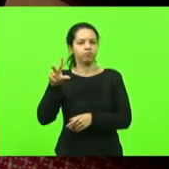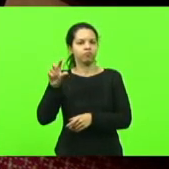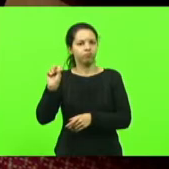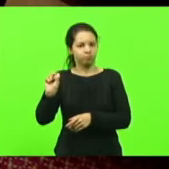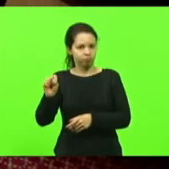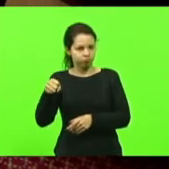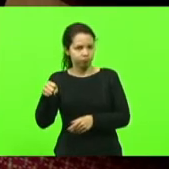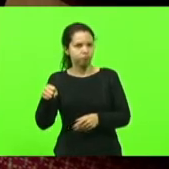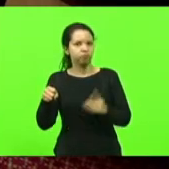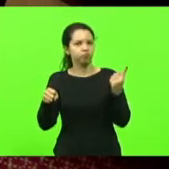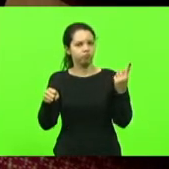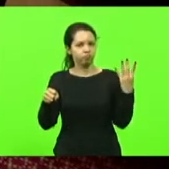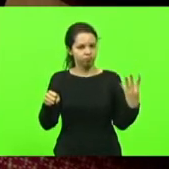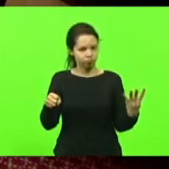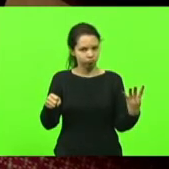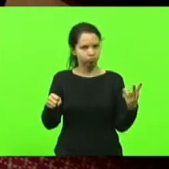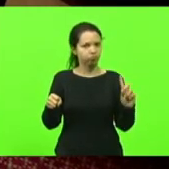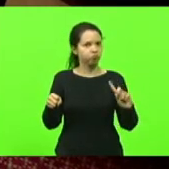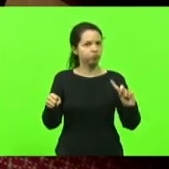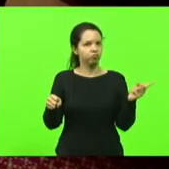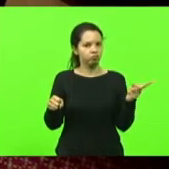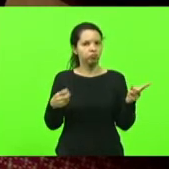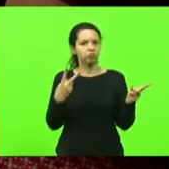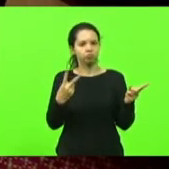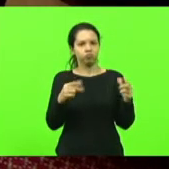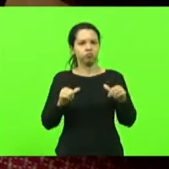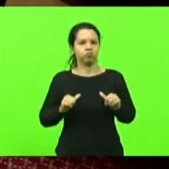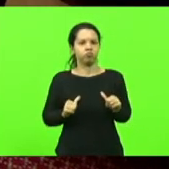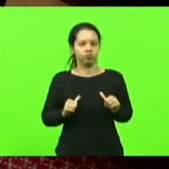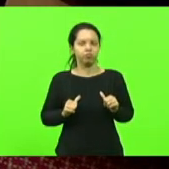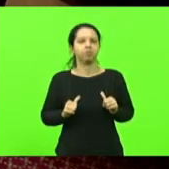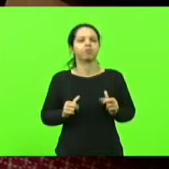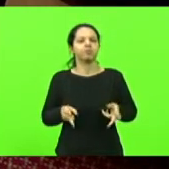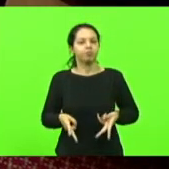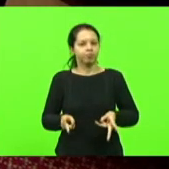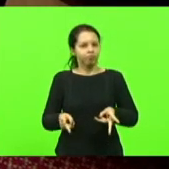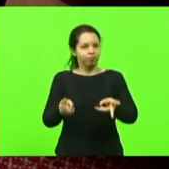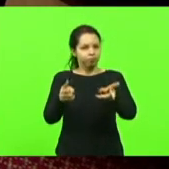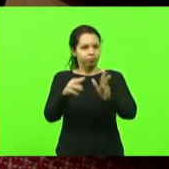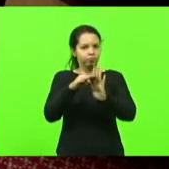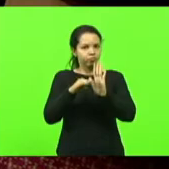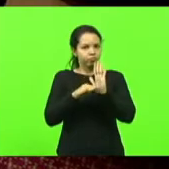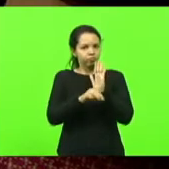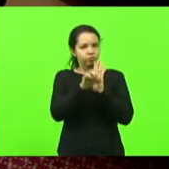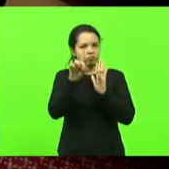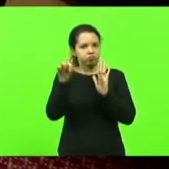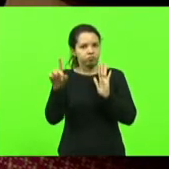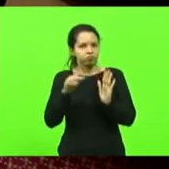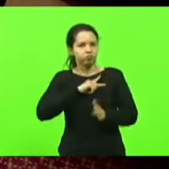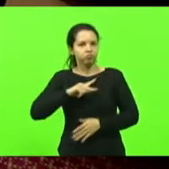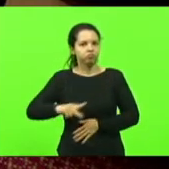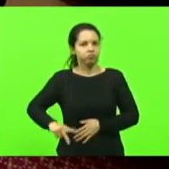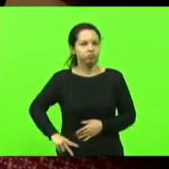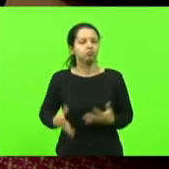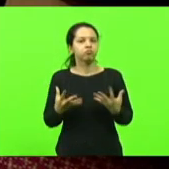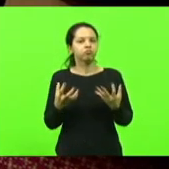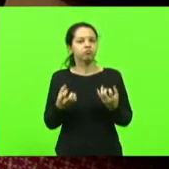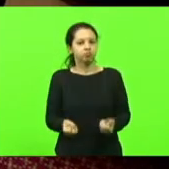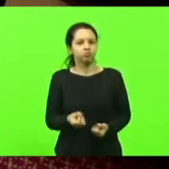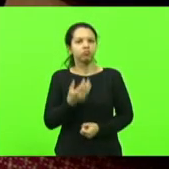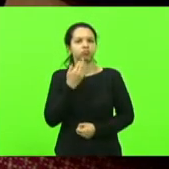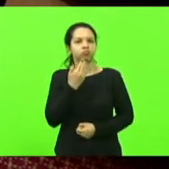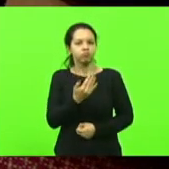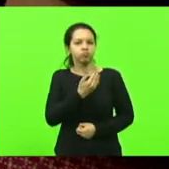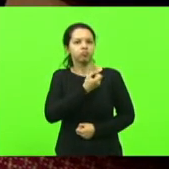votos não e 2 abstenções. Dando continuidade à ordem do dia. O senhor presidente deferiu os requerimentos números